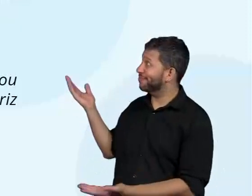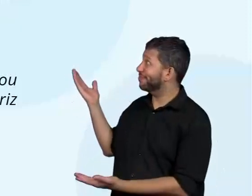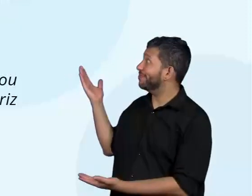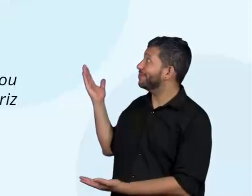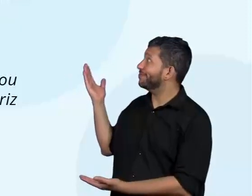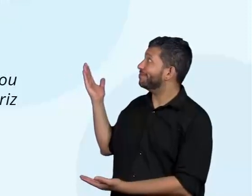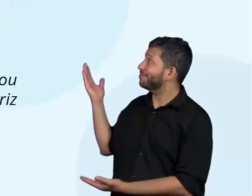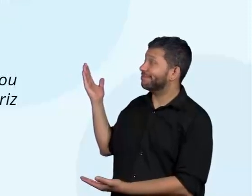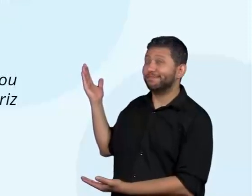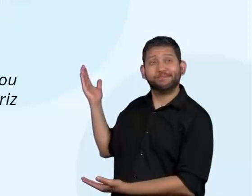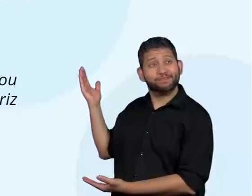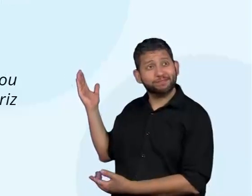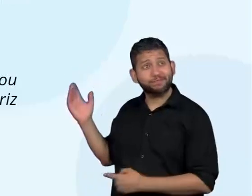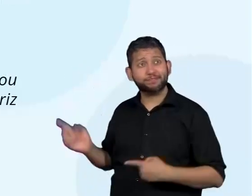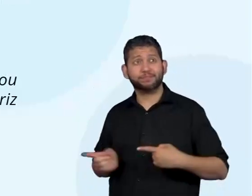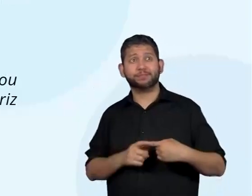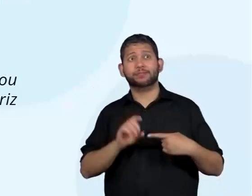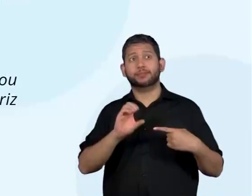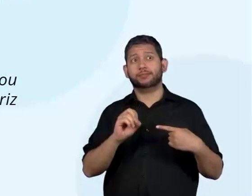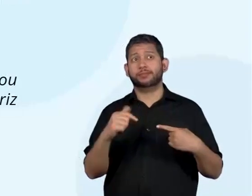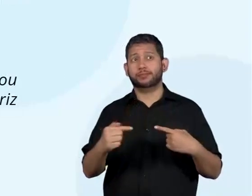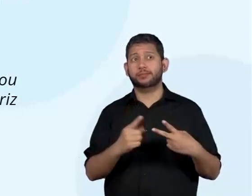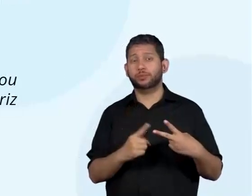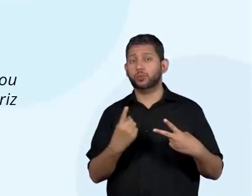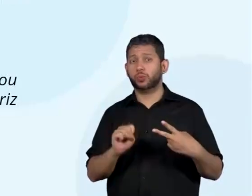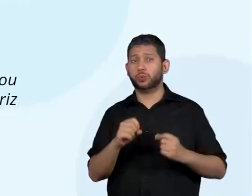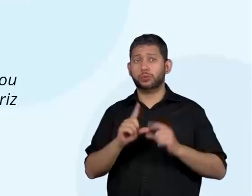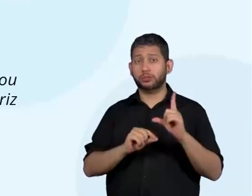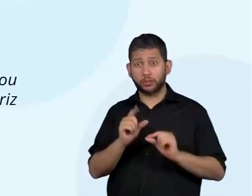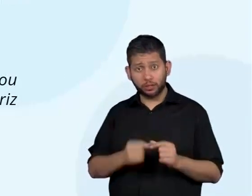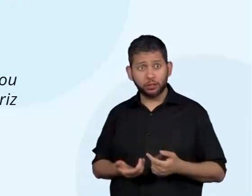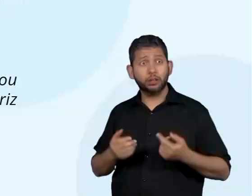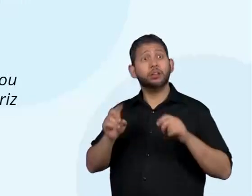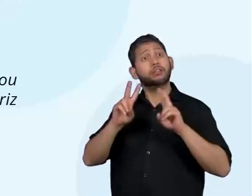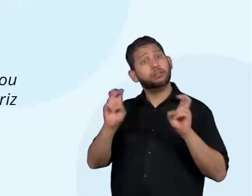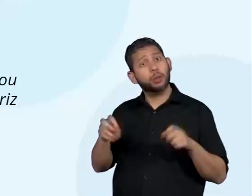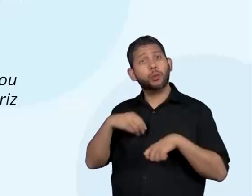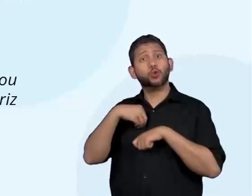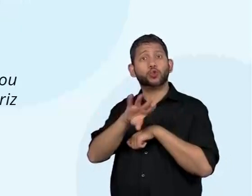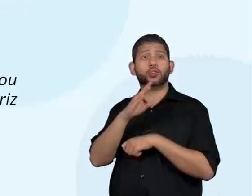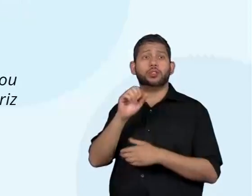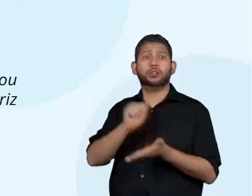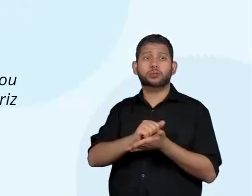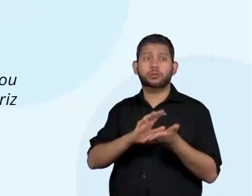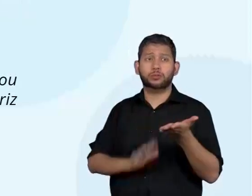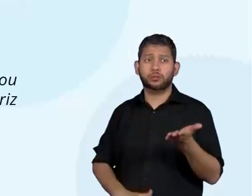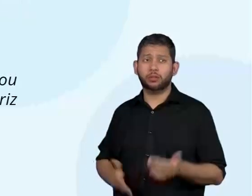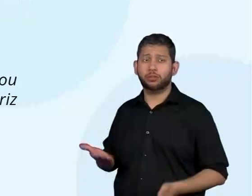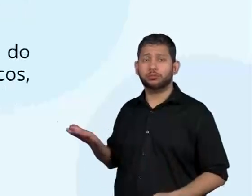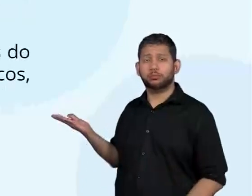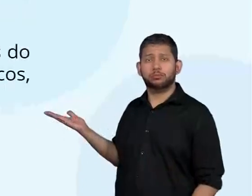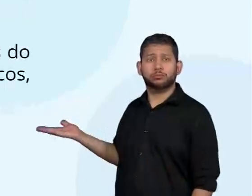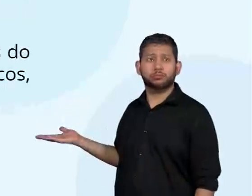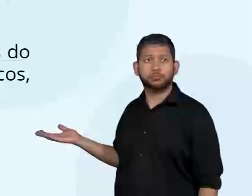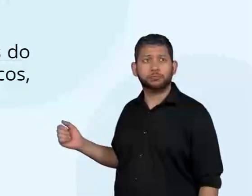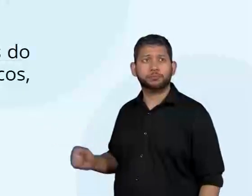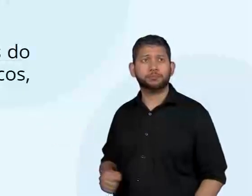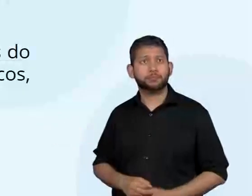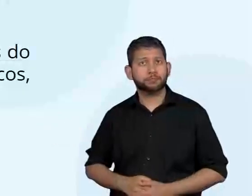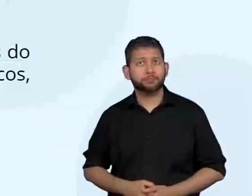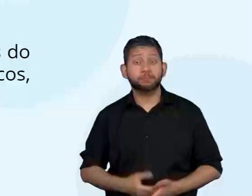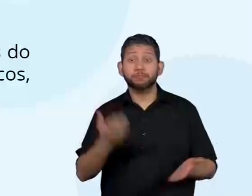professores com as habilidades desta aula e a sugestão para aprofundamento no assunto.